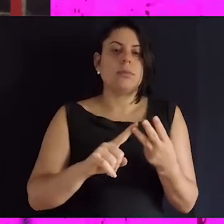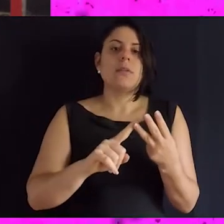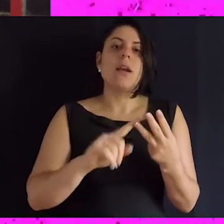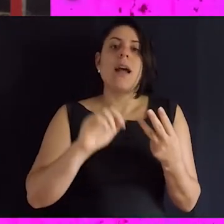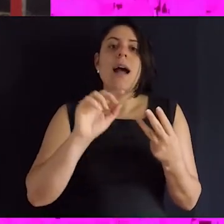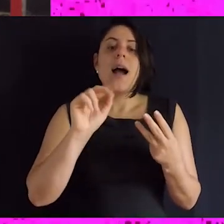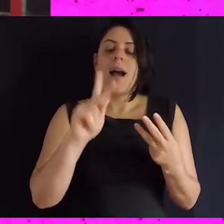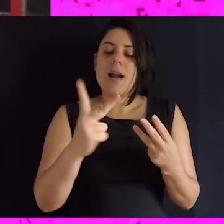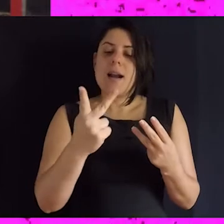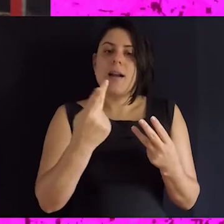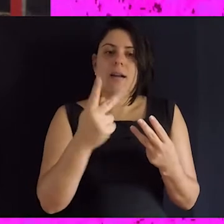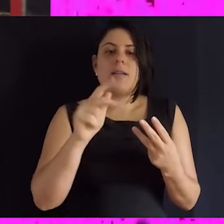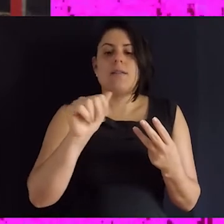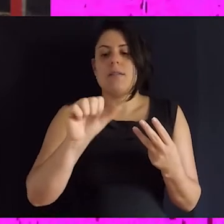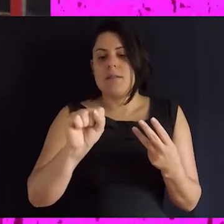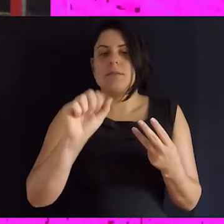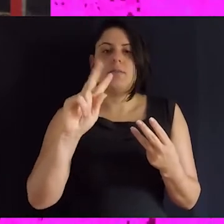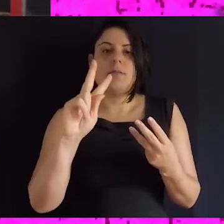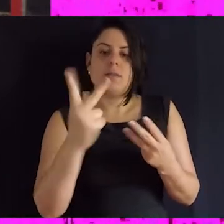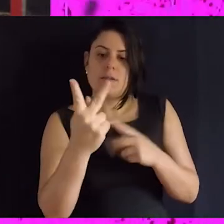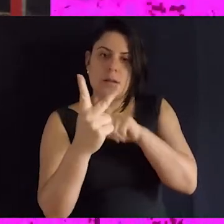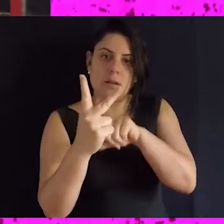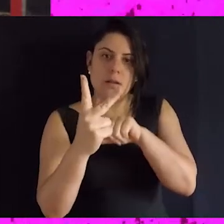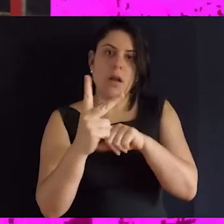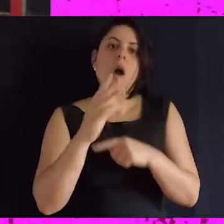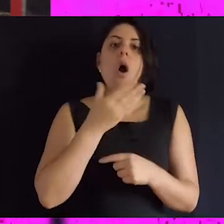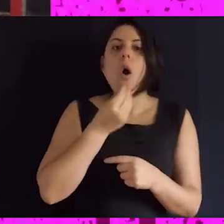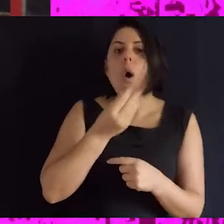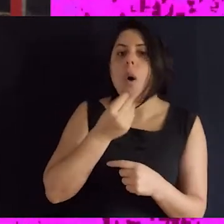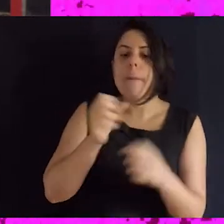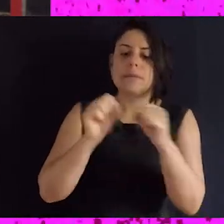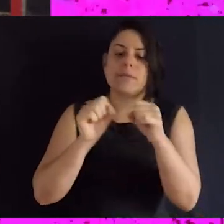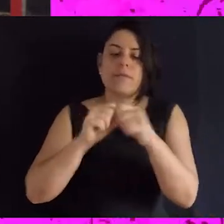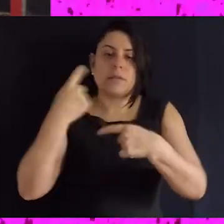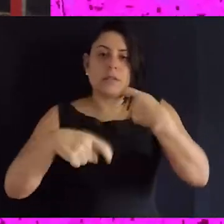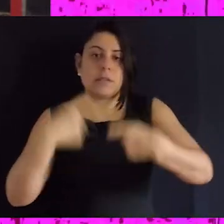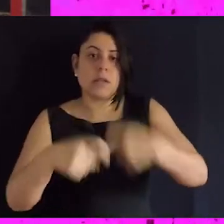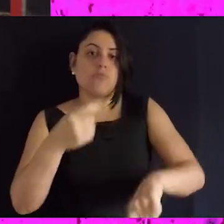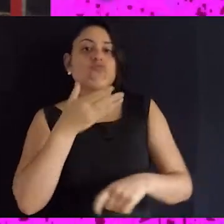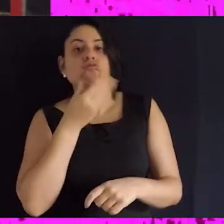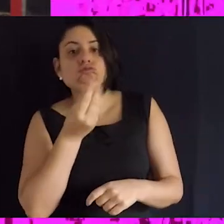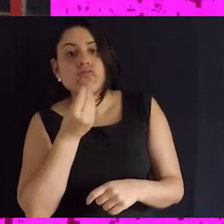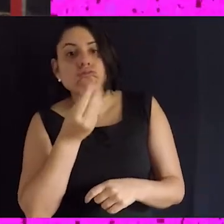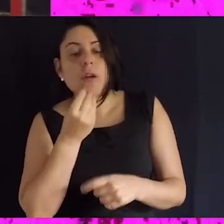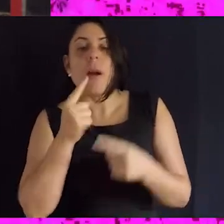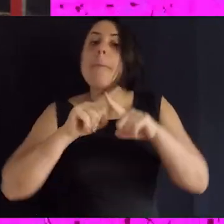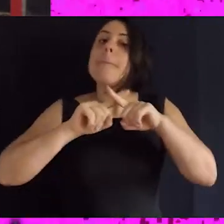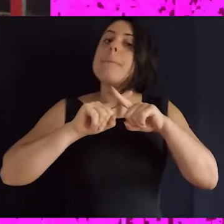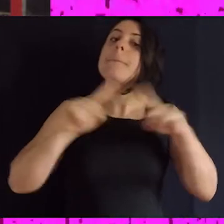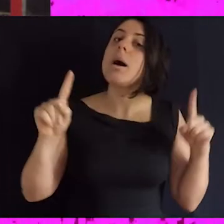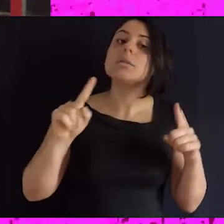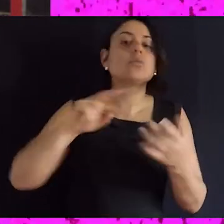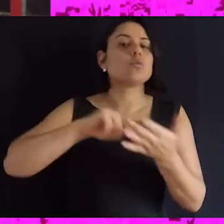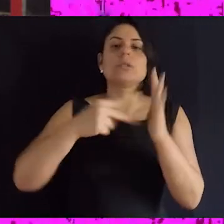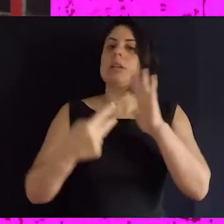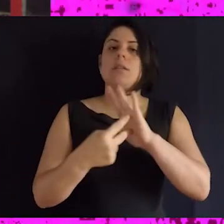e travestis e com a HSH, né? O que é o HSH? HSH são homens que fazem sexo com outros homens, mas